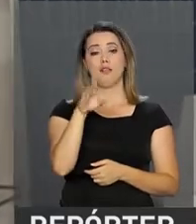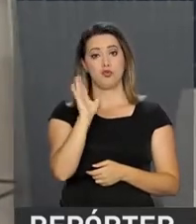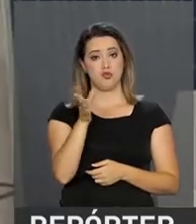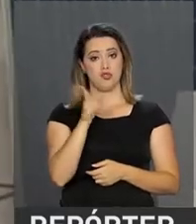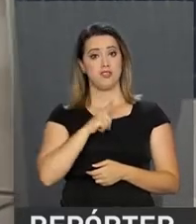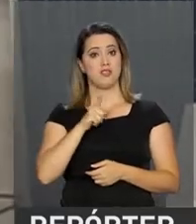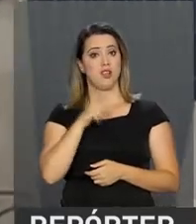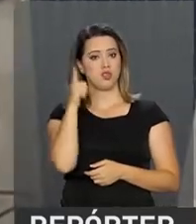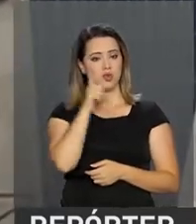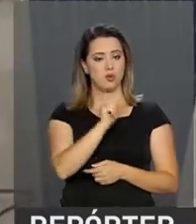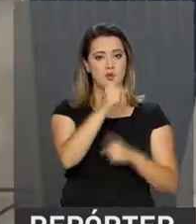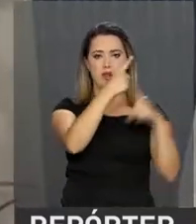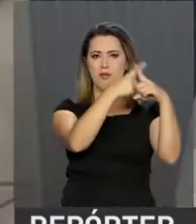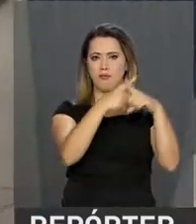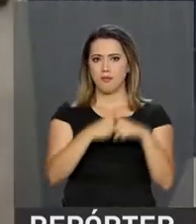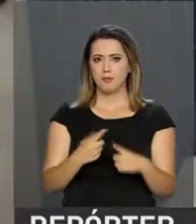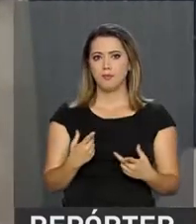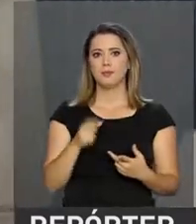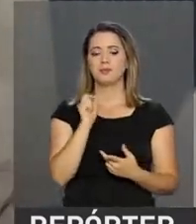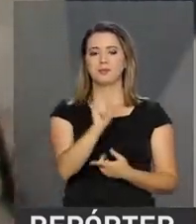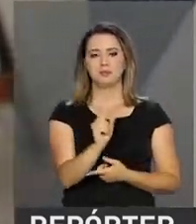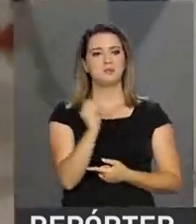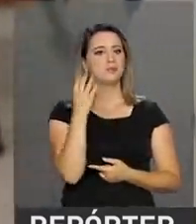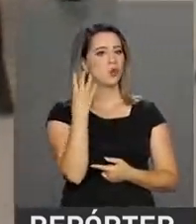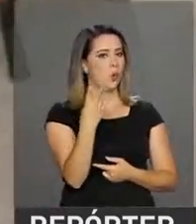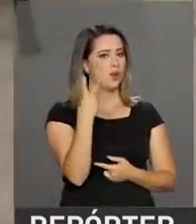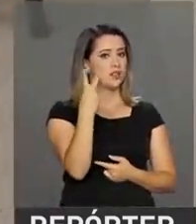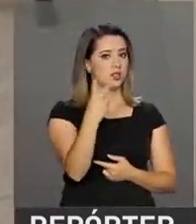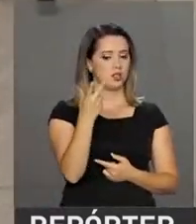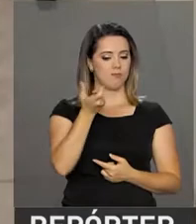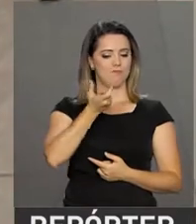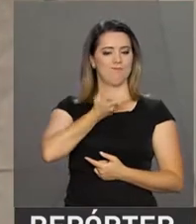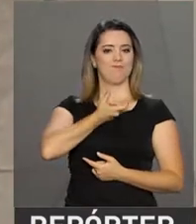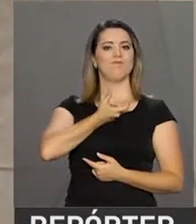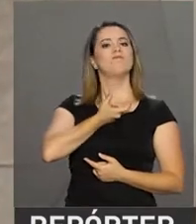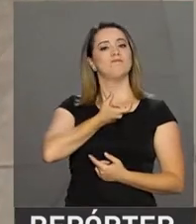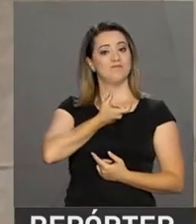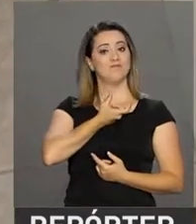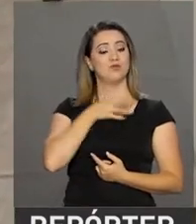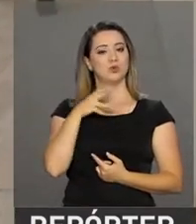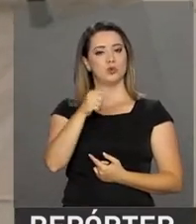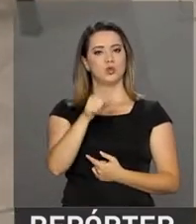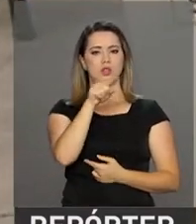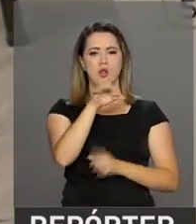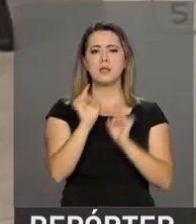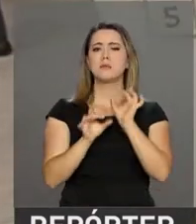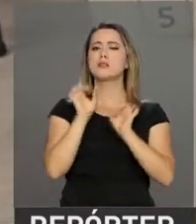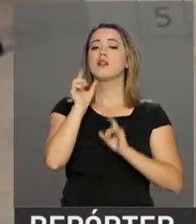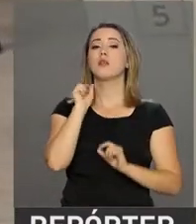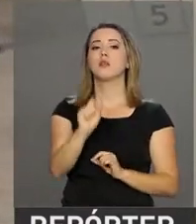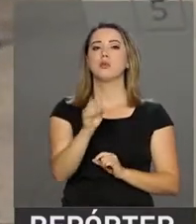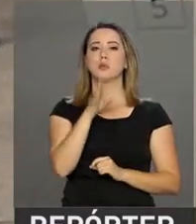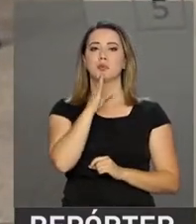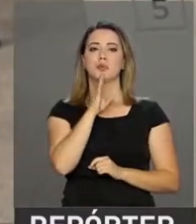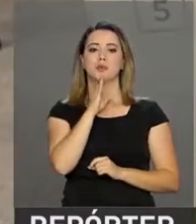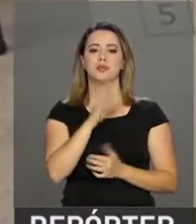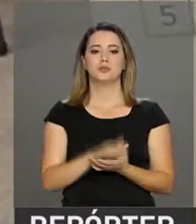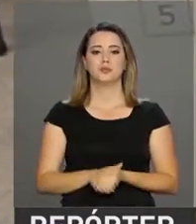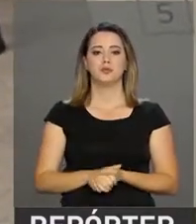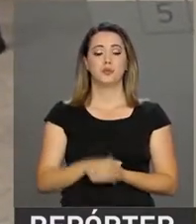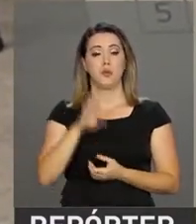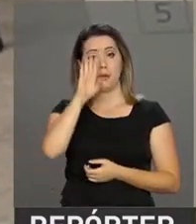Koga já ganhou em competições. 42 prêmios no total. A especialidade da estudante? O conhecimento.